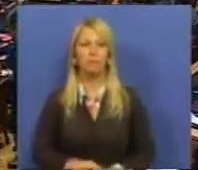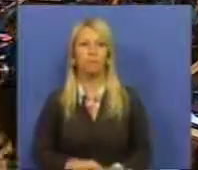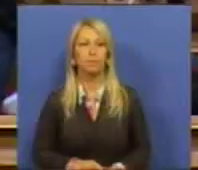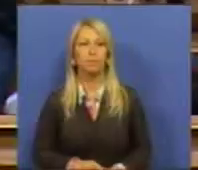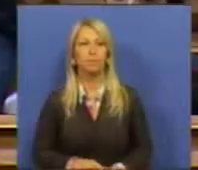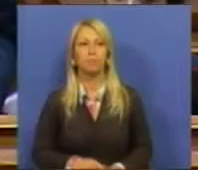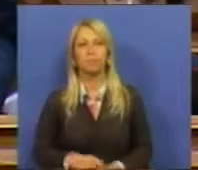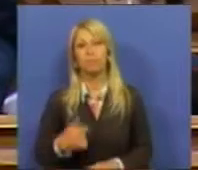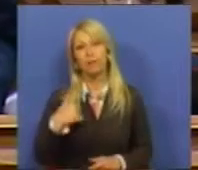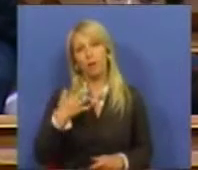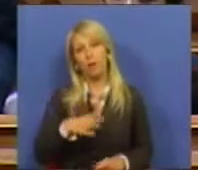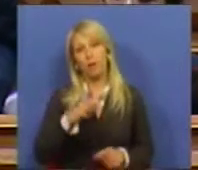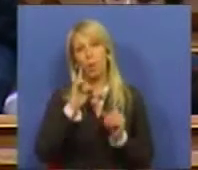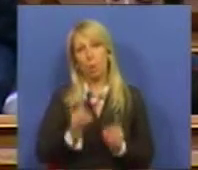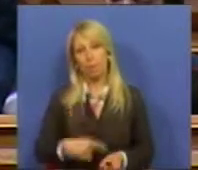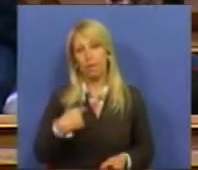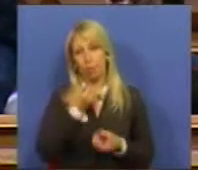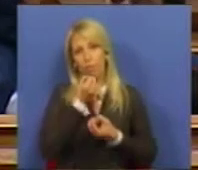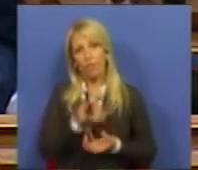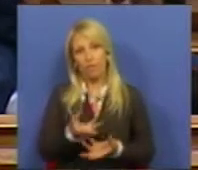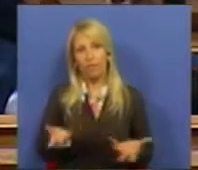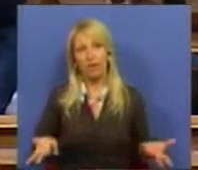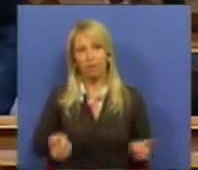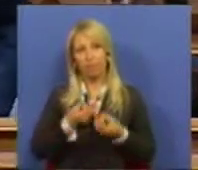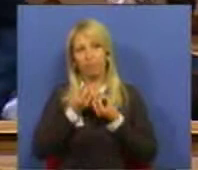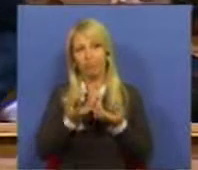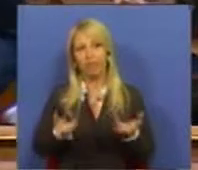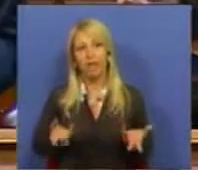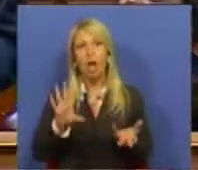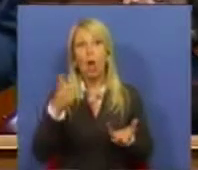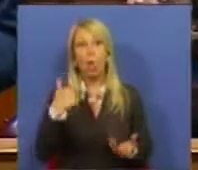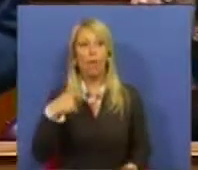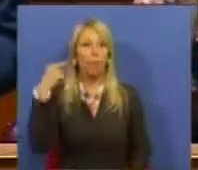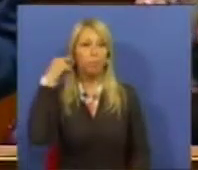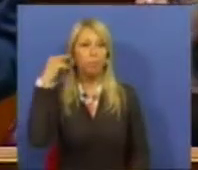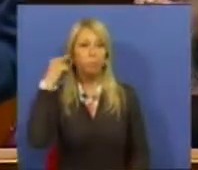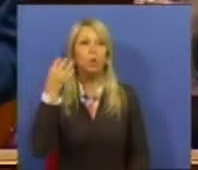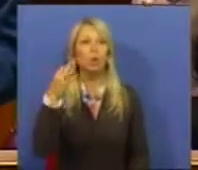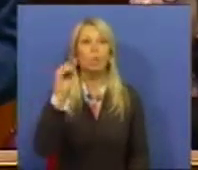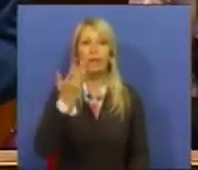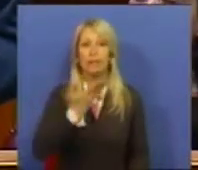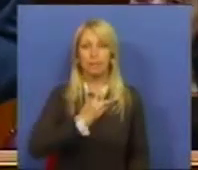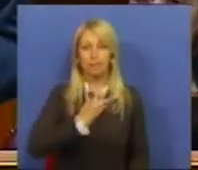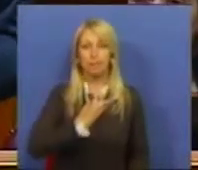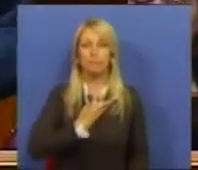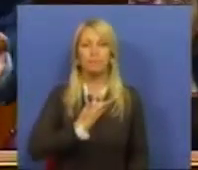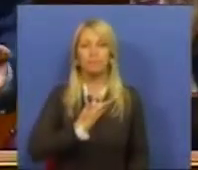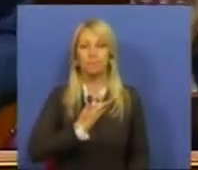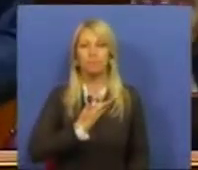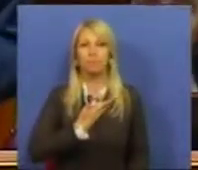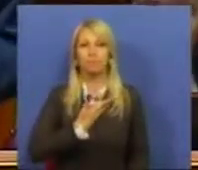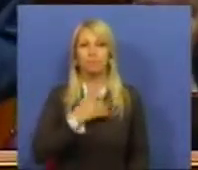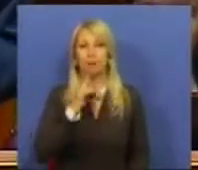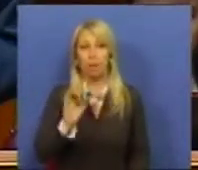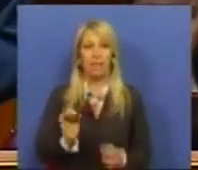Eu queria começar por confessar que quando tomei conhecimento que o PSD ia ter